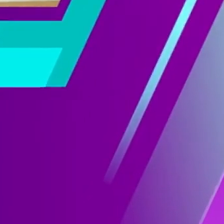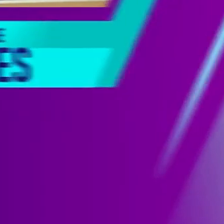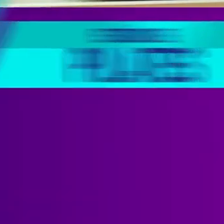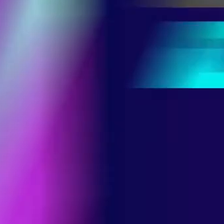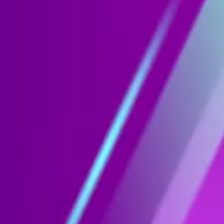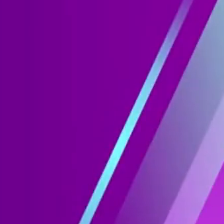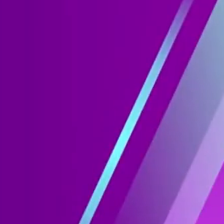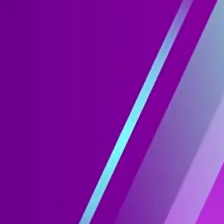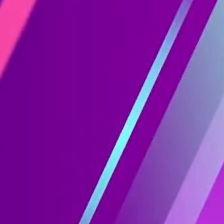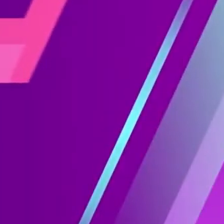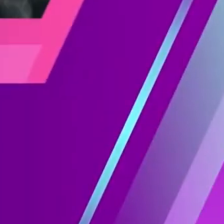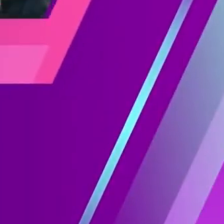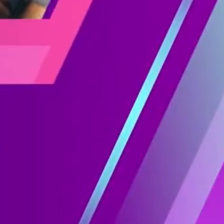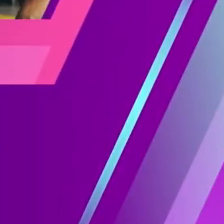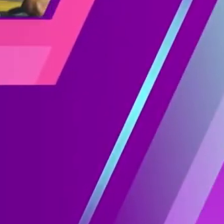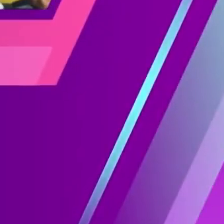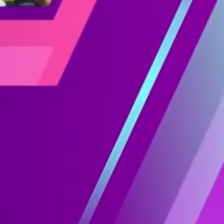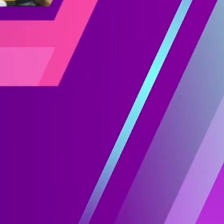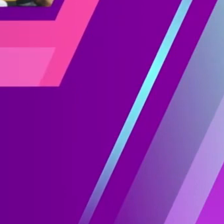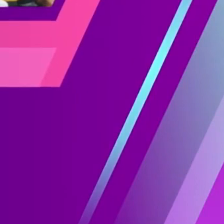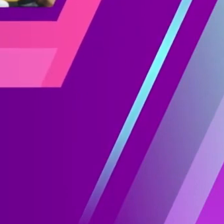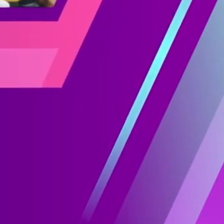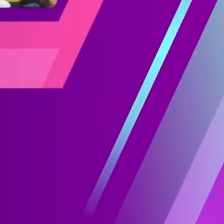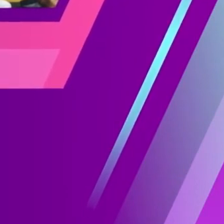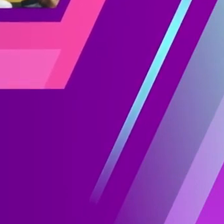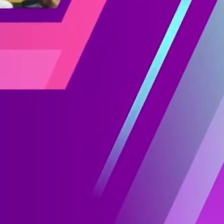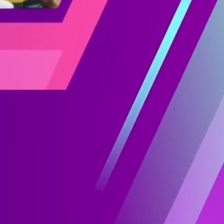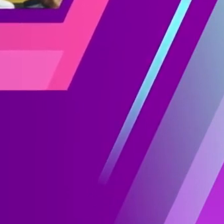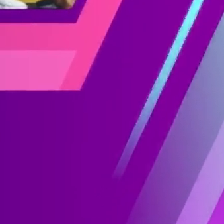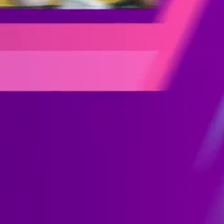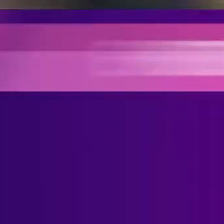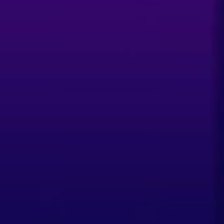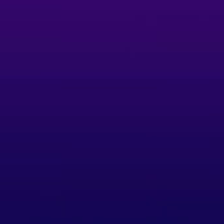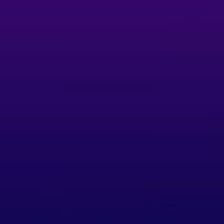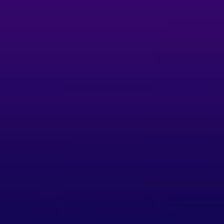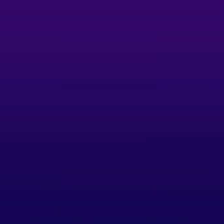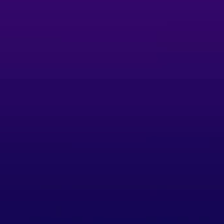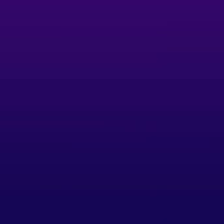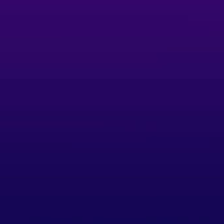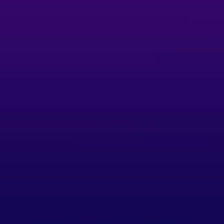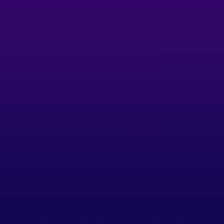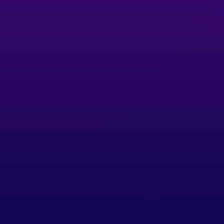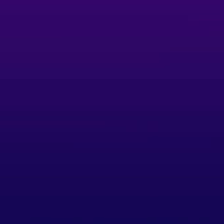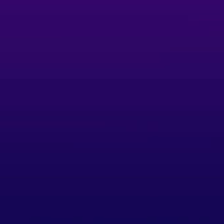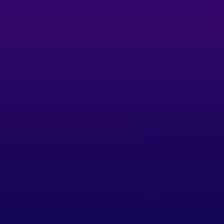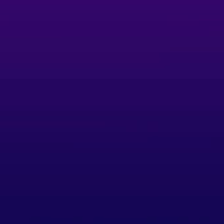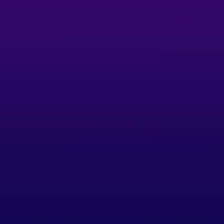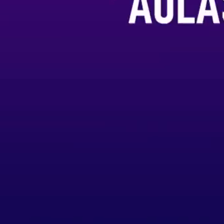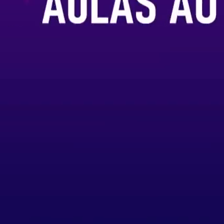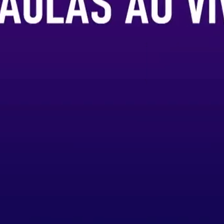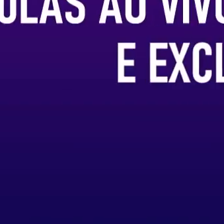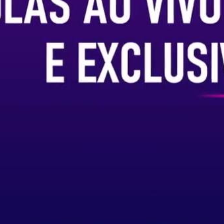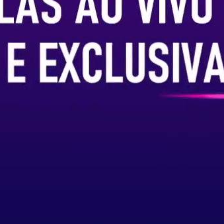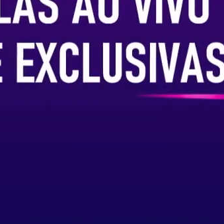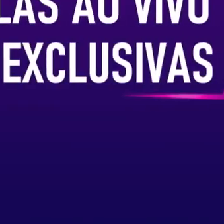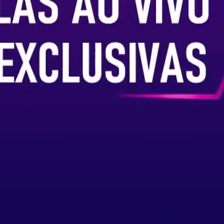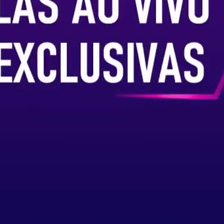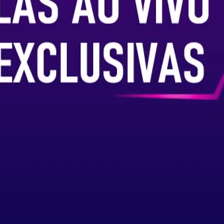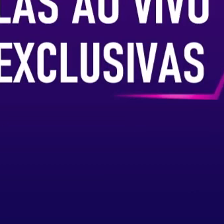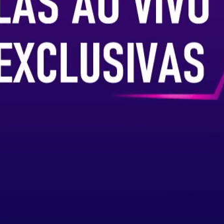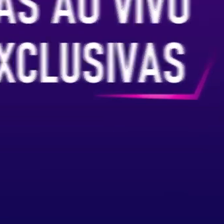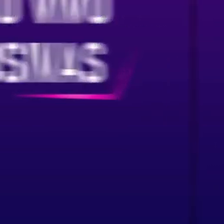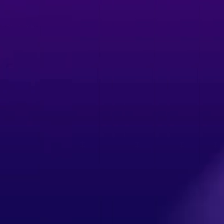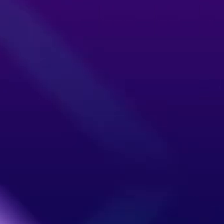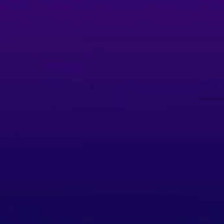Pilates Ginástica E muito mais Para sua saúde E bem estar E para treinar Onde você quiser Ainda temos A academia